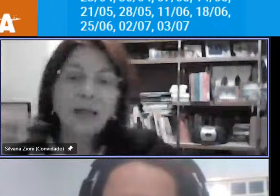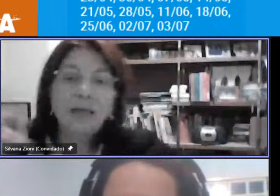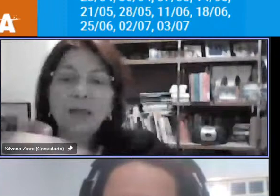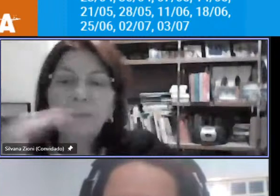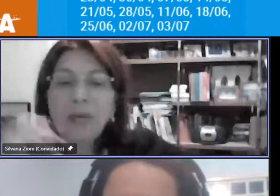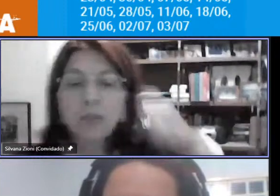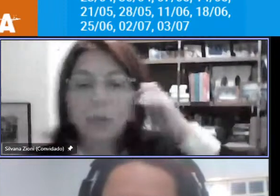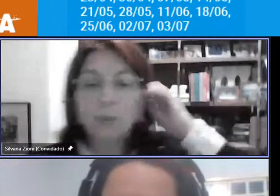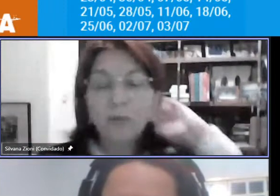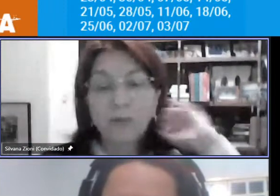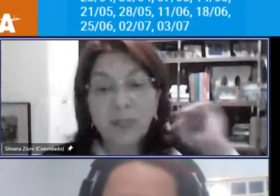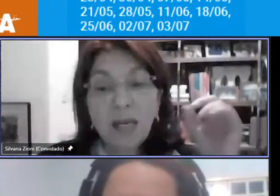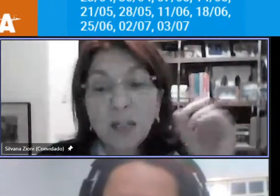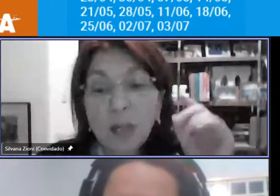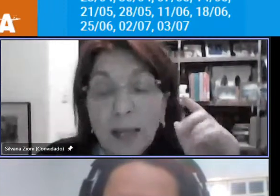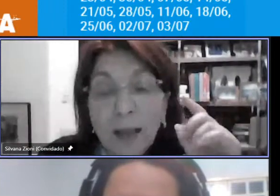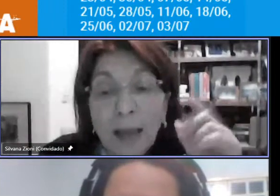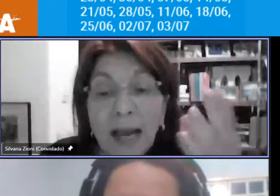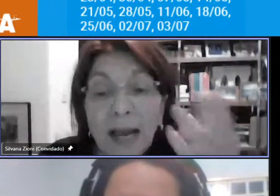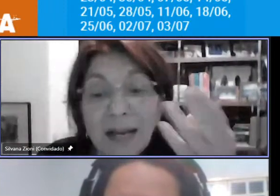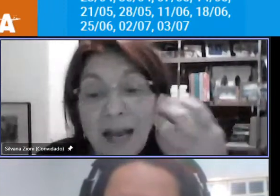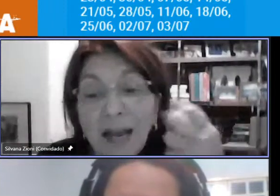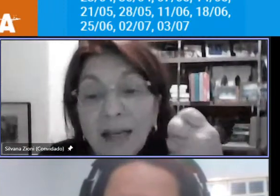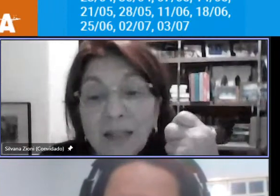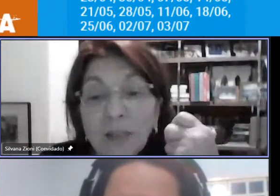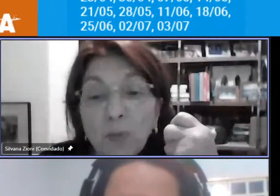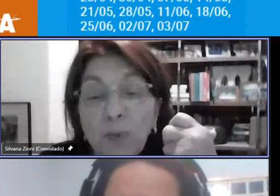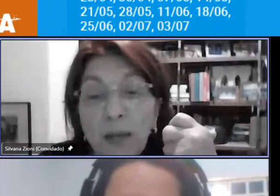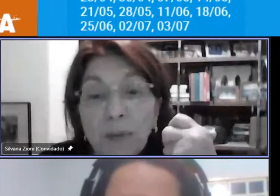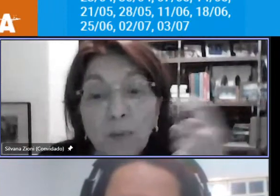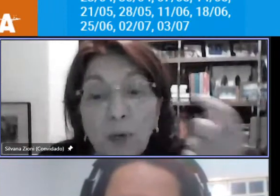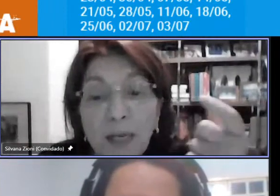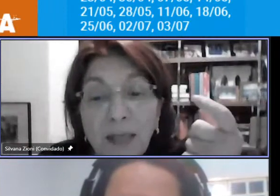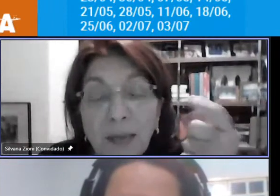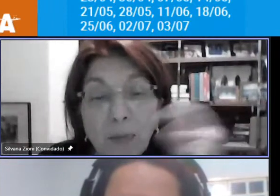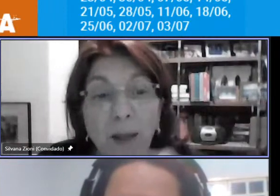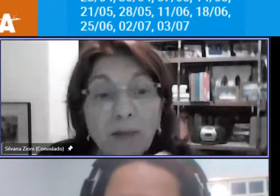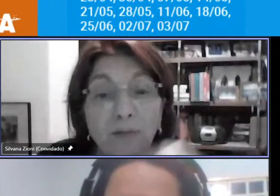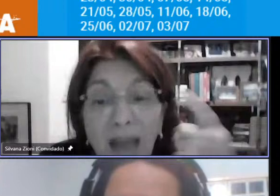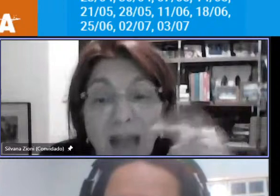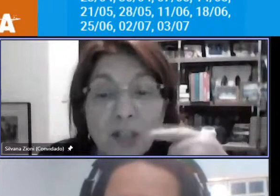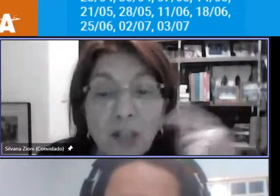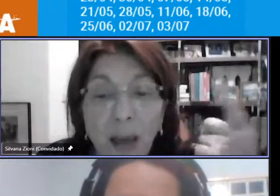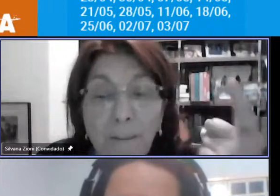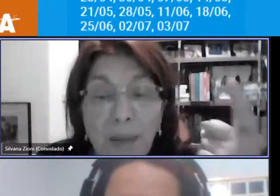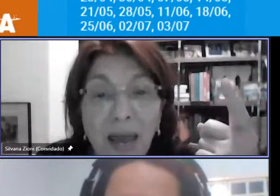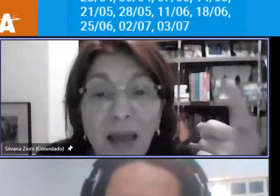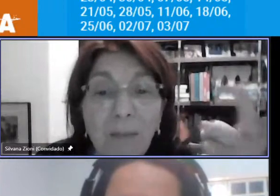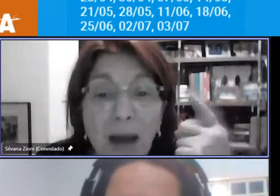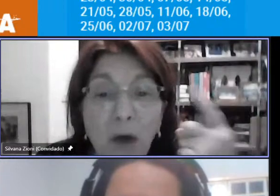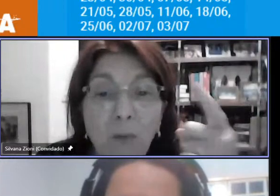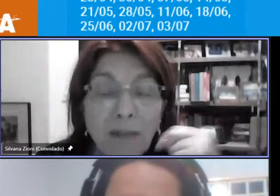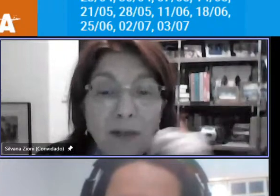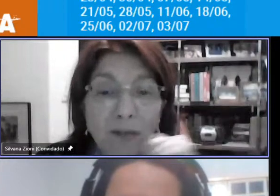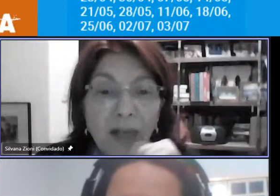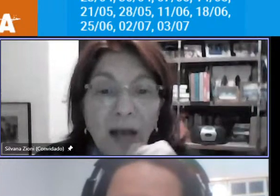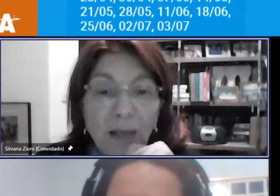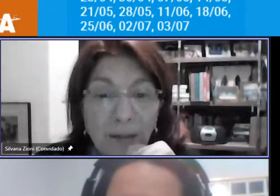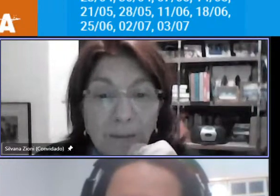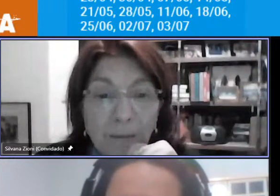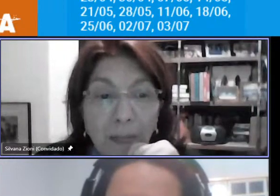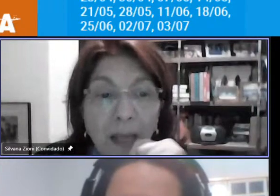que tecnicamente é muito eficiente ela carrega esses problemas por exemplo viagem a pé é mal